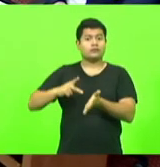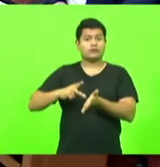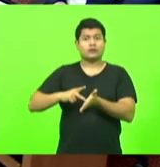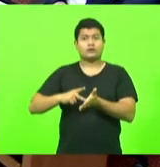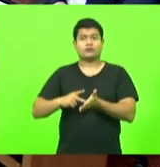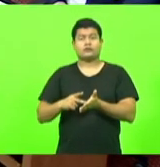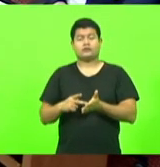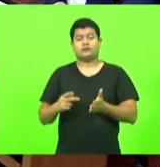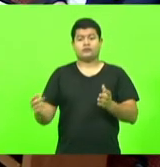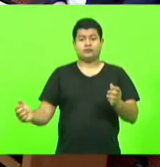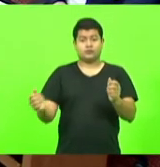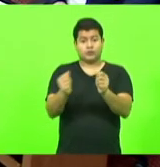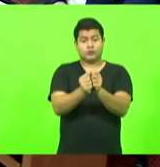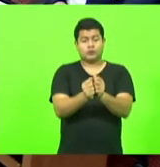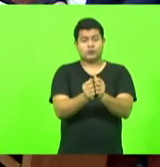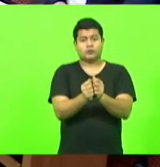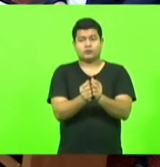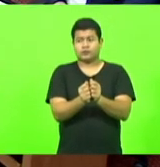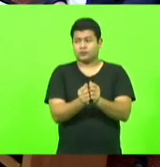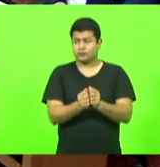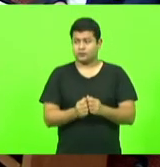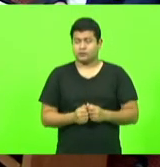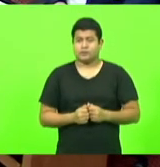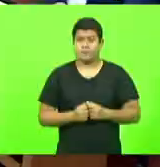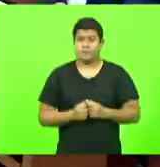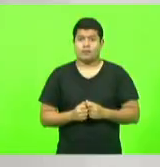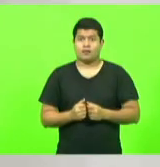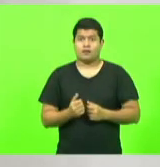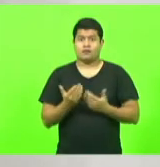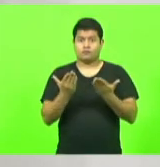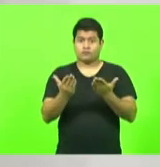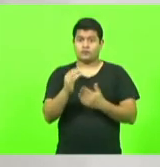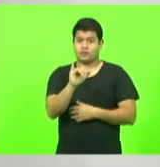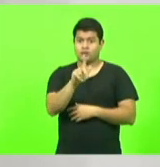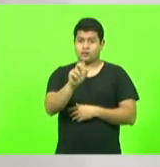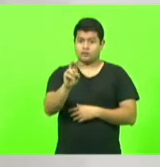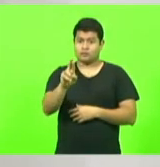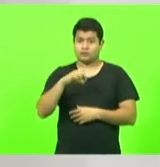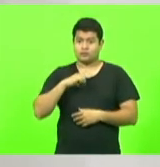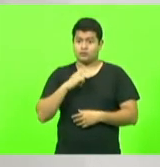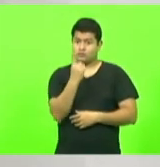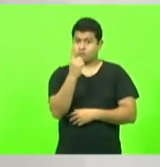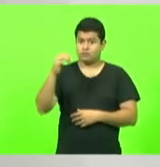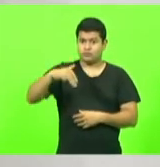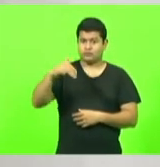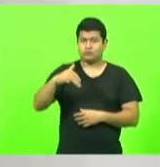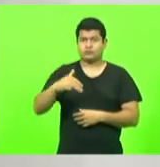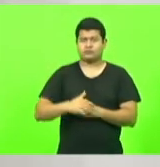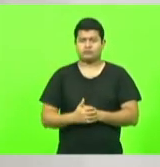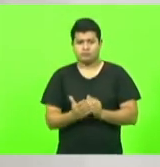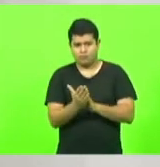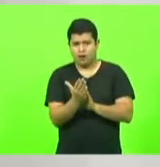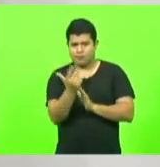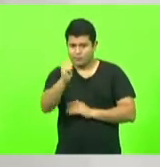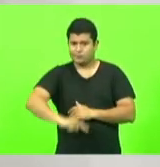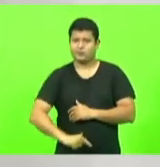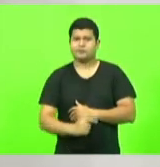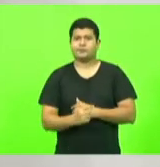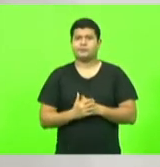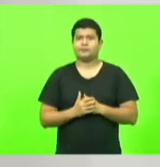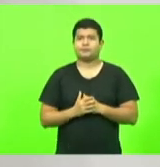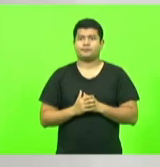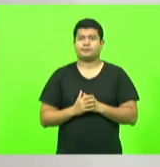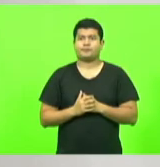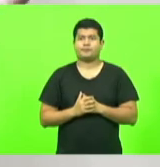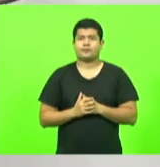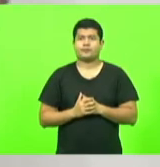vossa excelência Igor terá um minuto para a conclusão parabéns mais uma vez bom eu gostaria